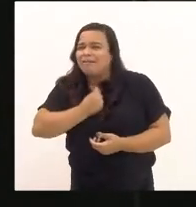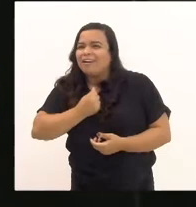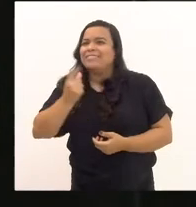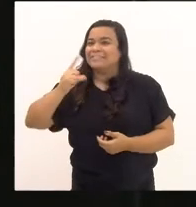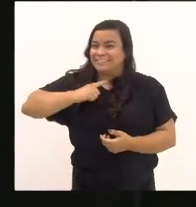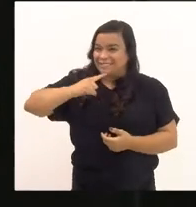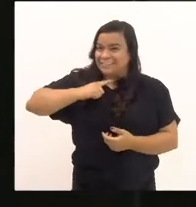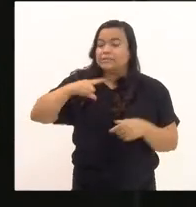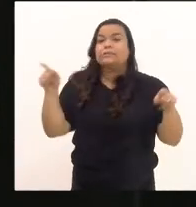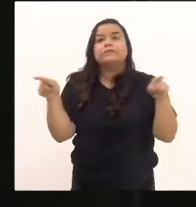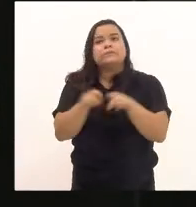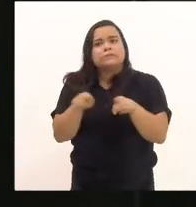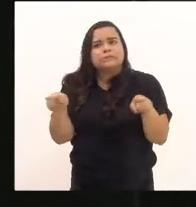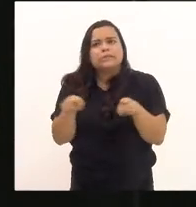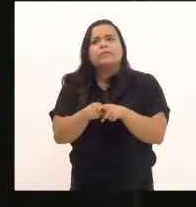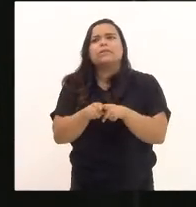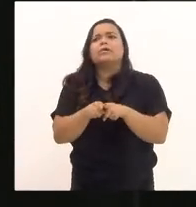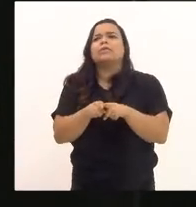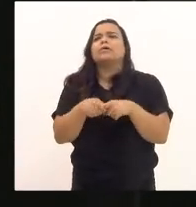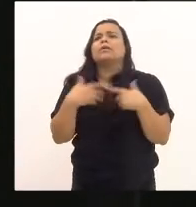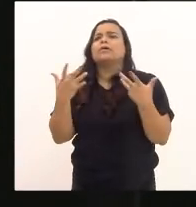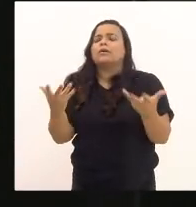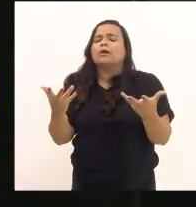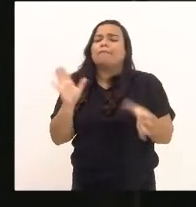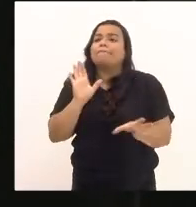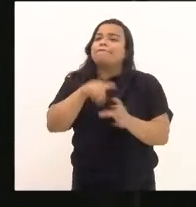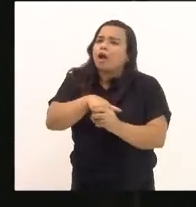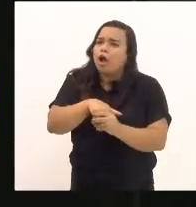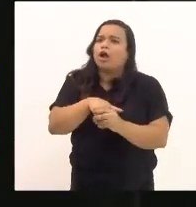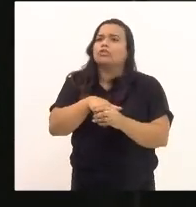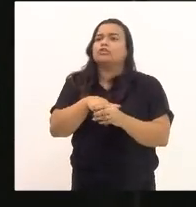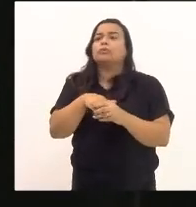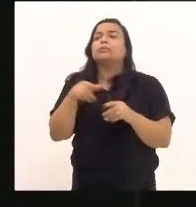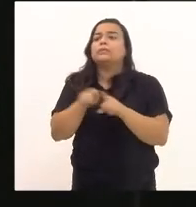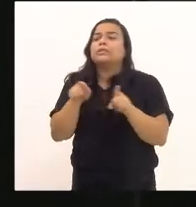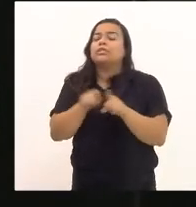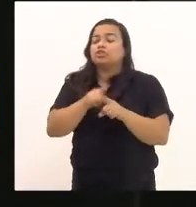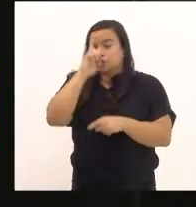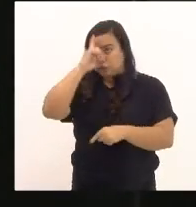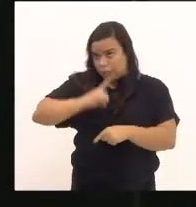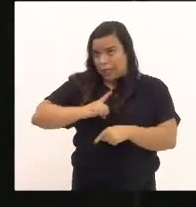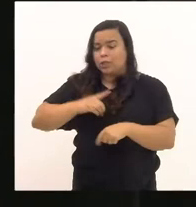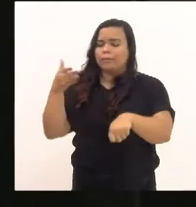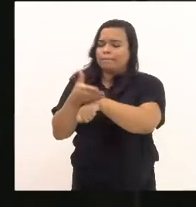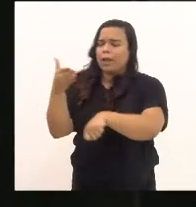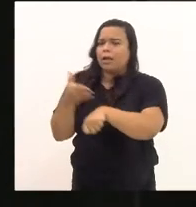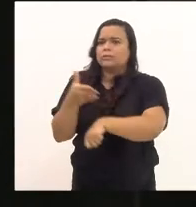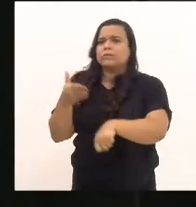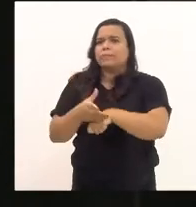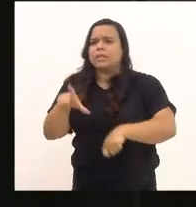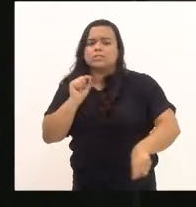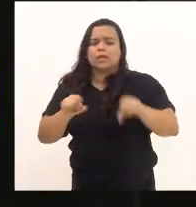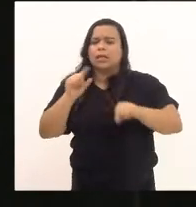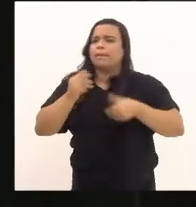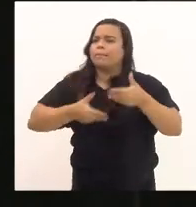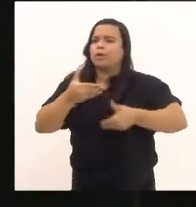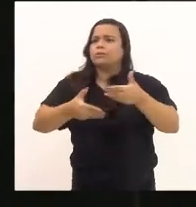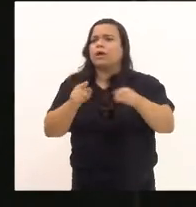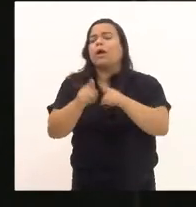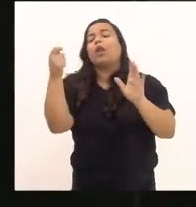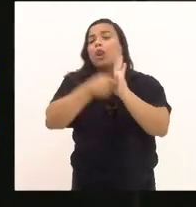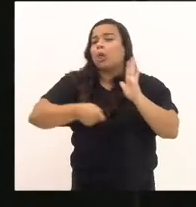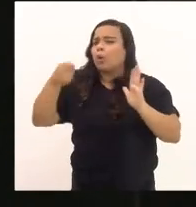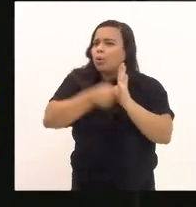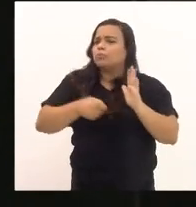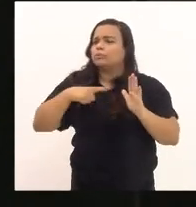voto e o direito também de participar dos processos eletivos. e a luta vem crescendo